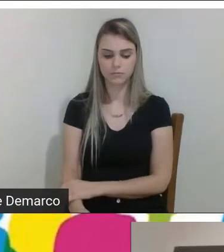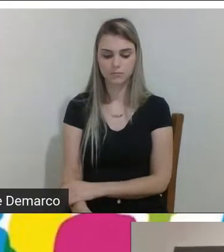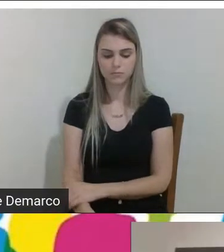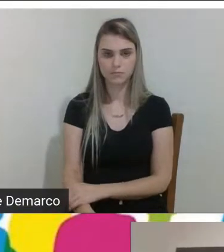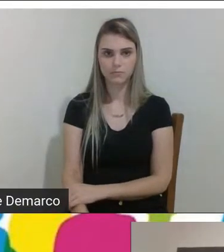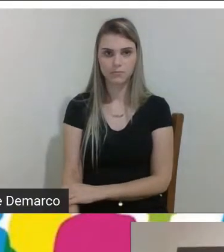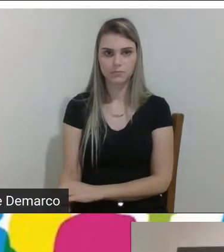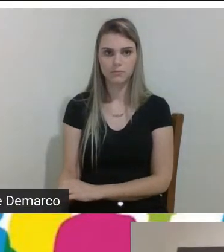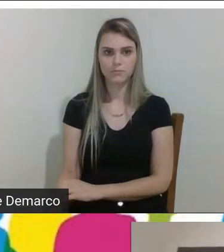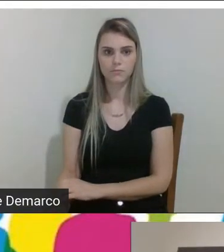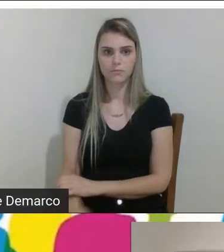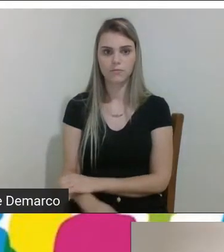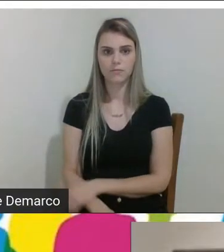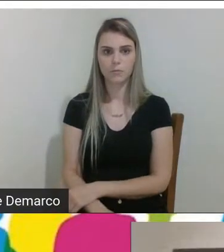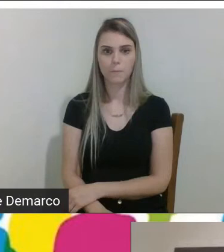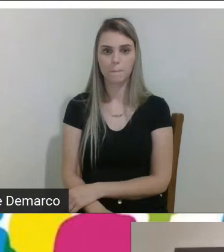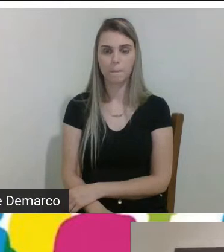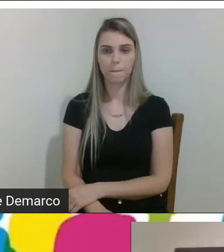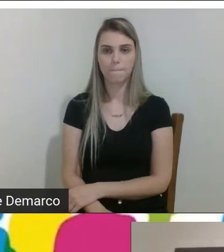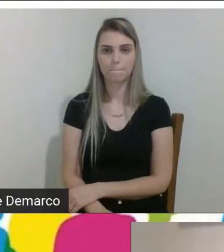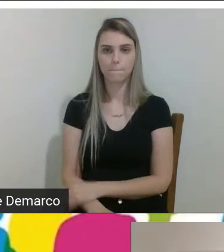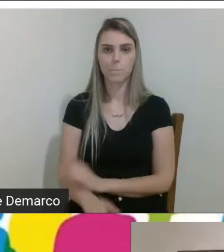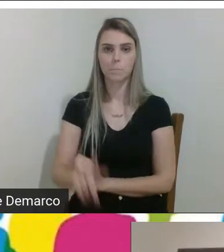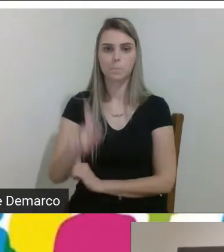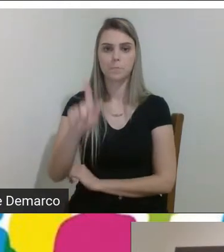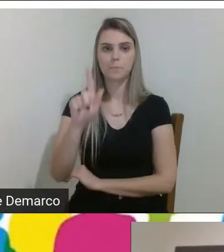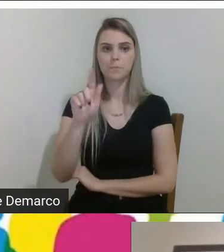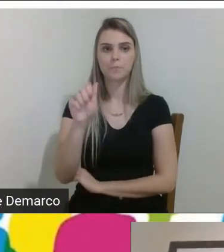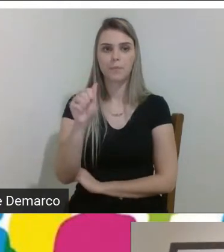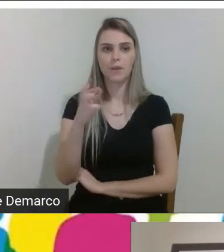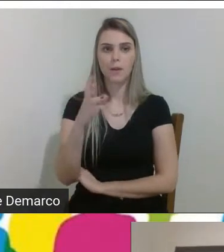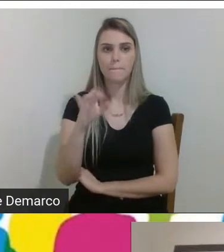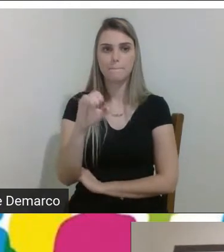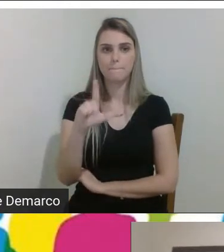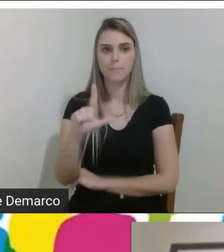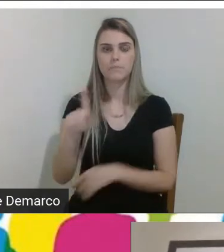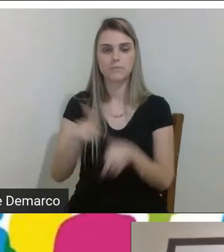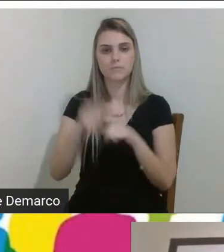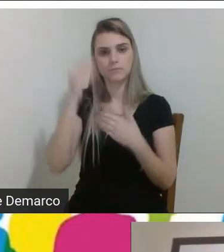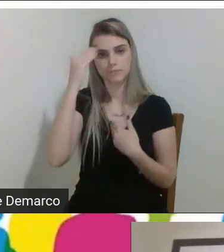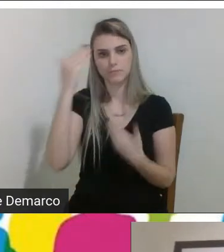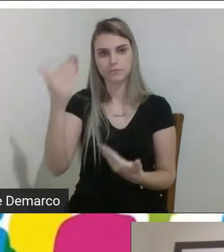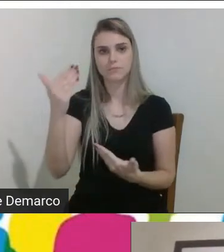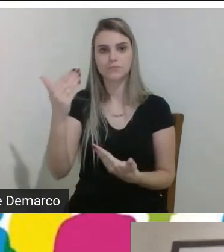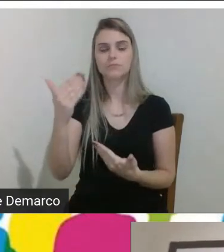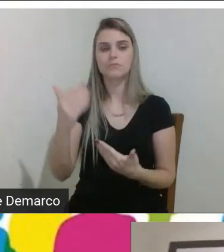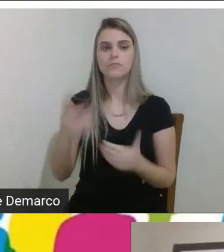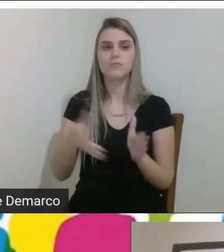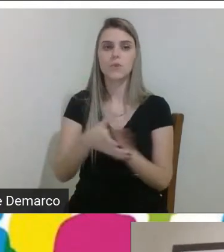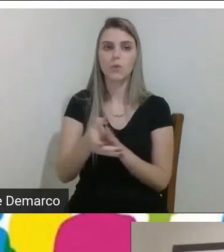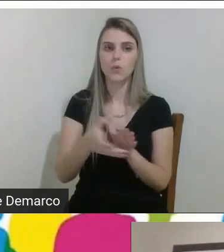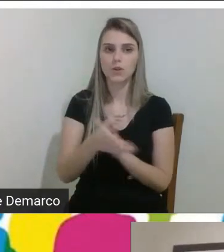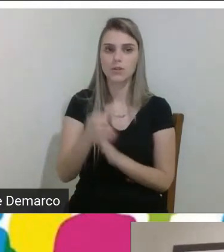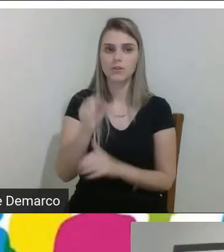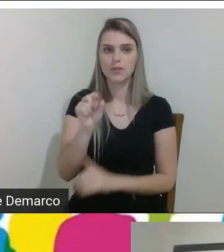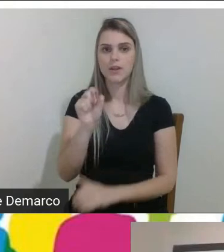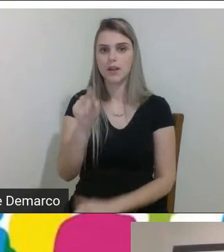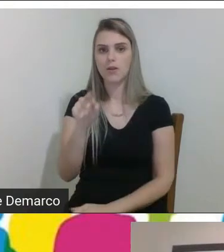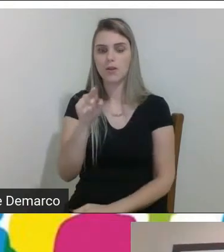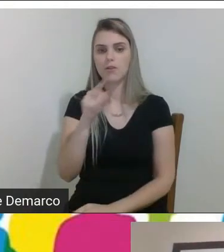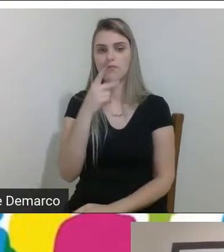e agradecendo o eu estendo também o agradecimento aos orientadores que ele mencionou o professor